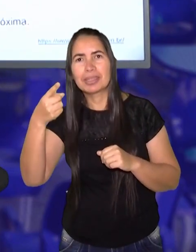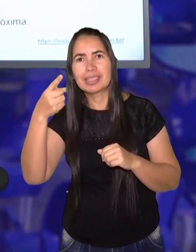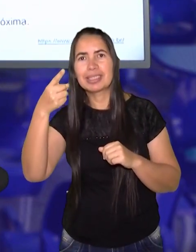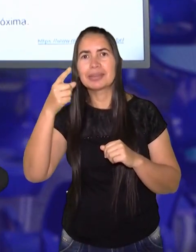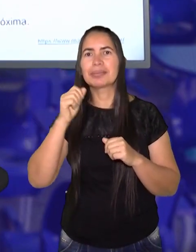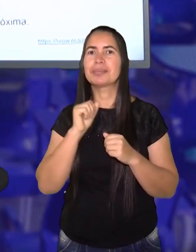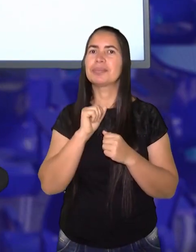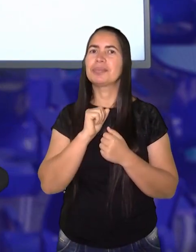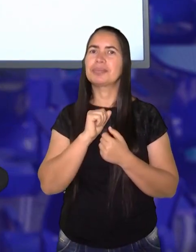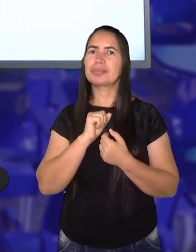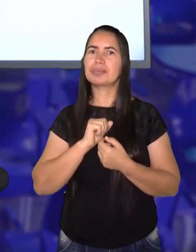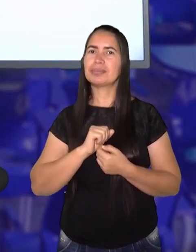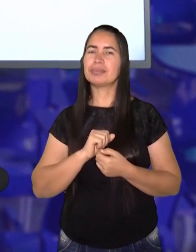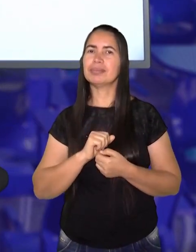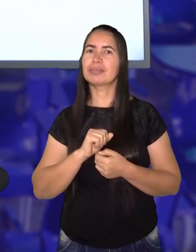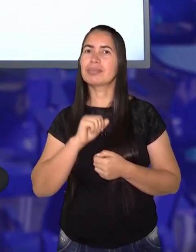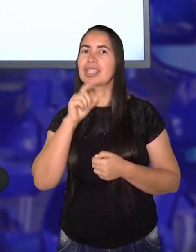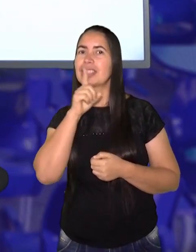a próxima?